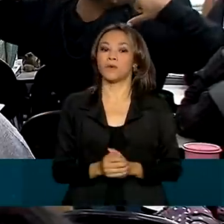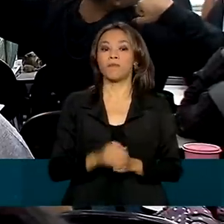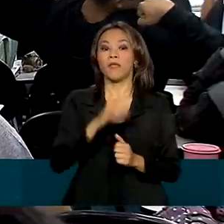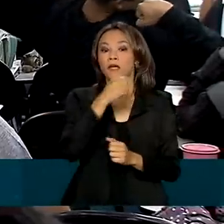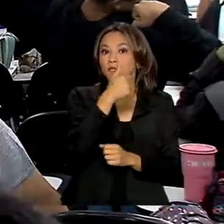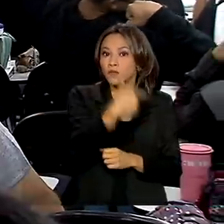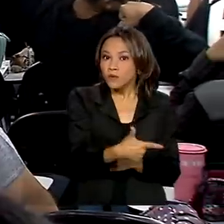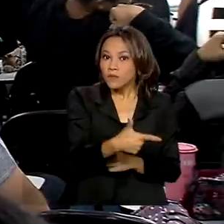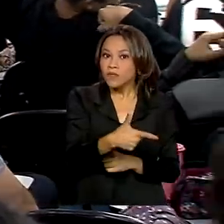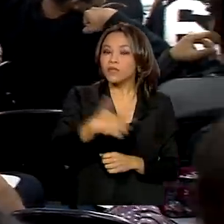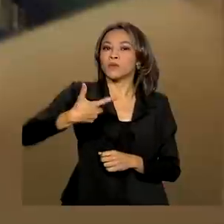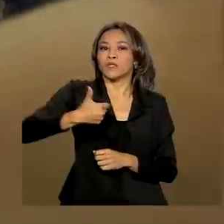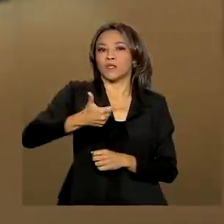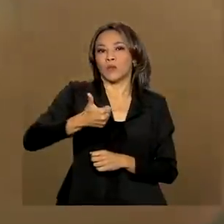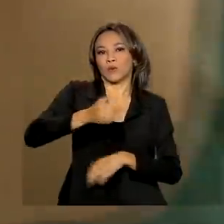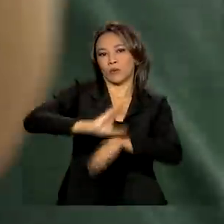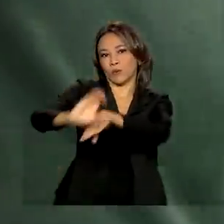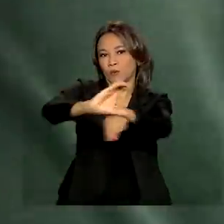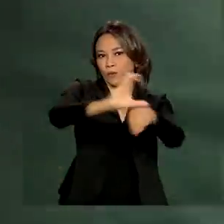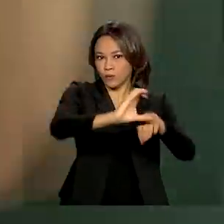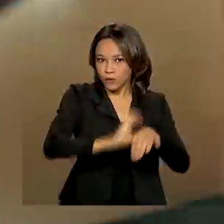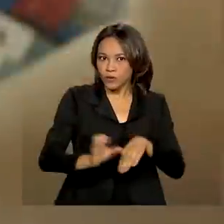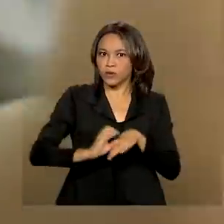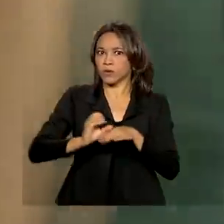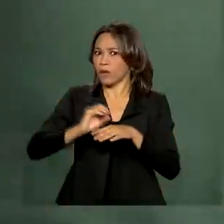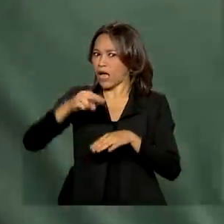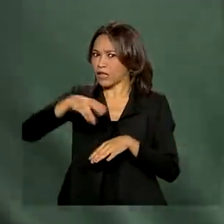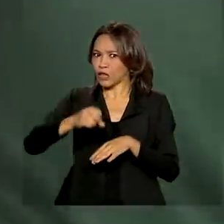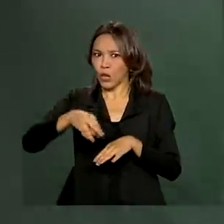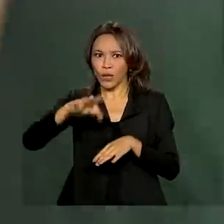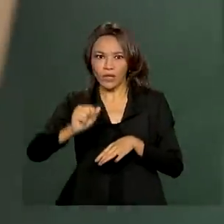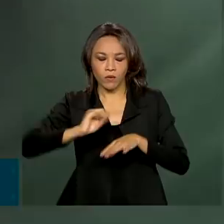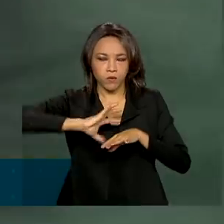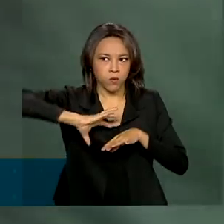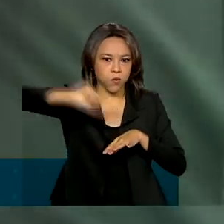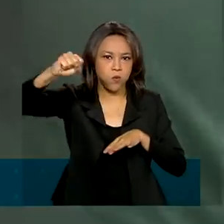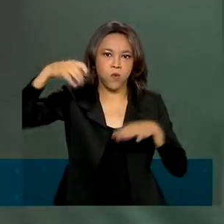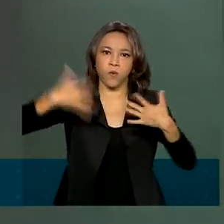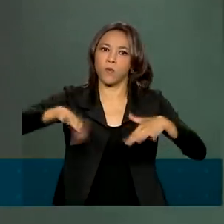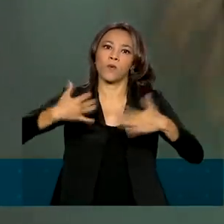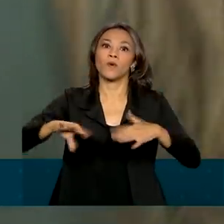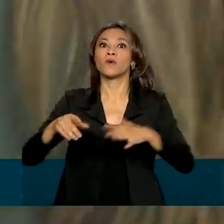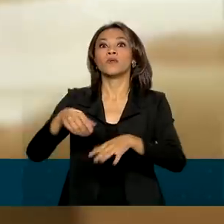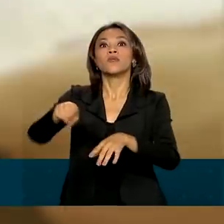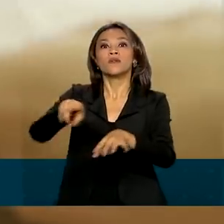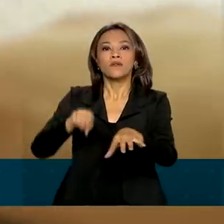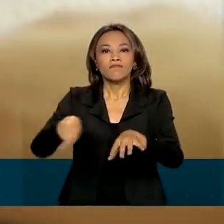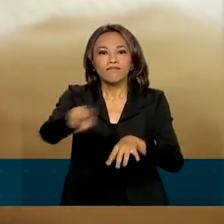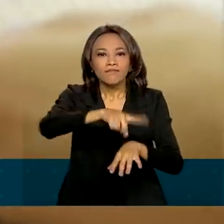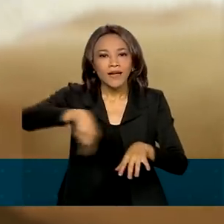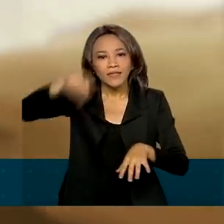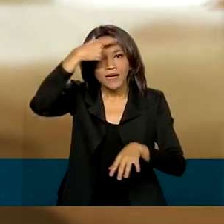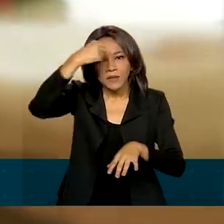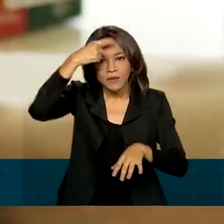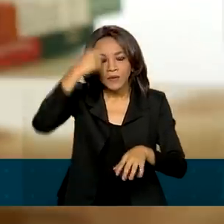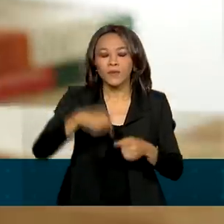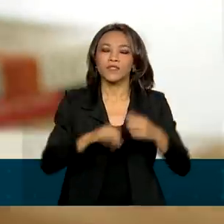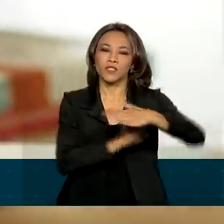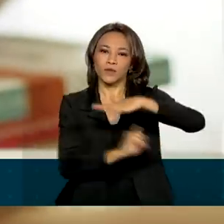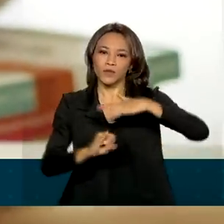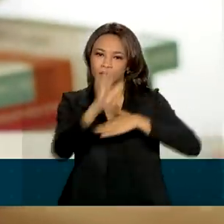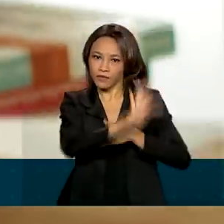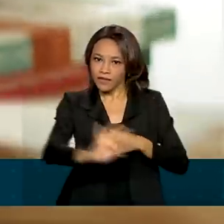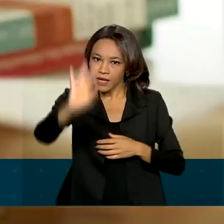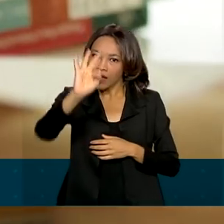212 cursos receberam nota máxima. As graduações de instituições públicas federais